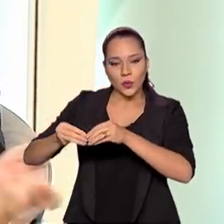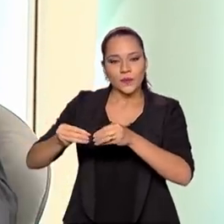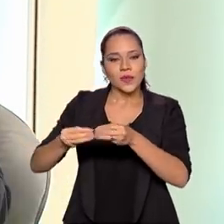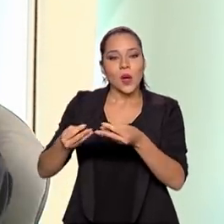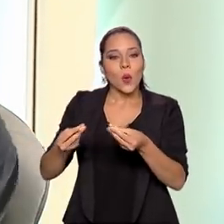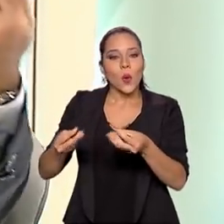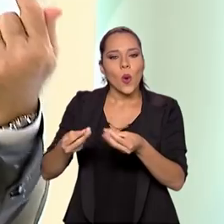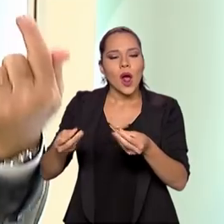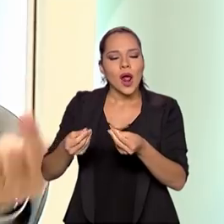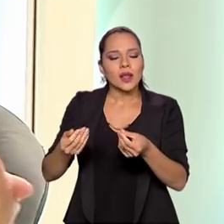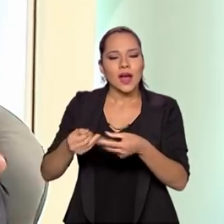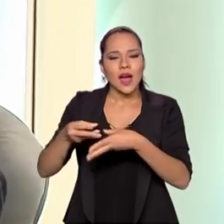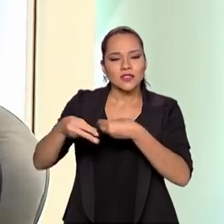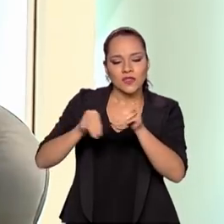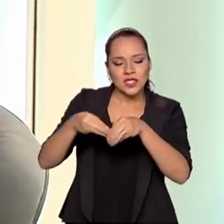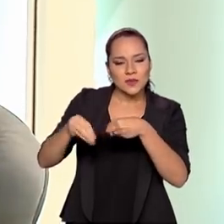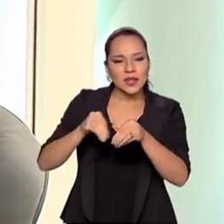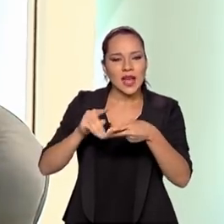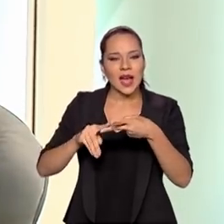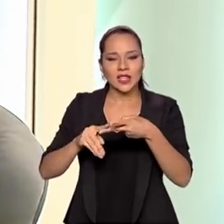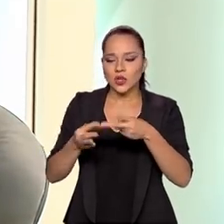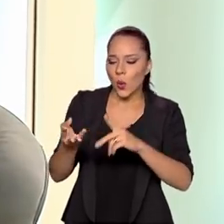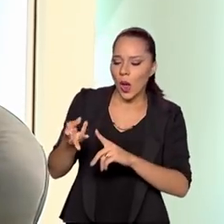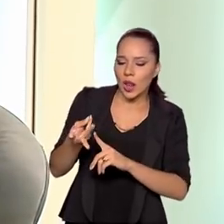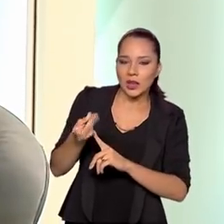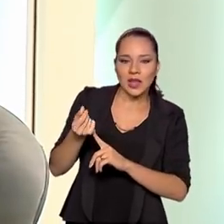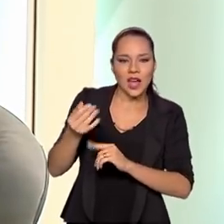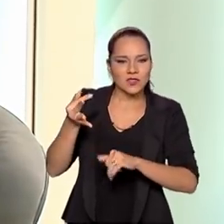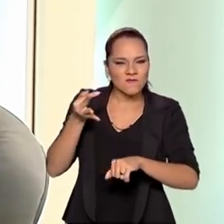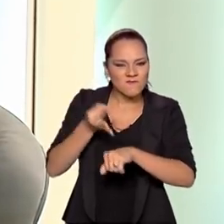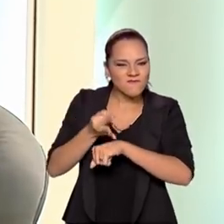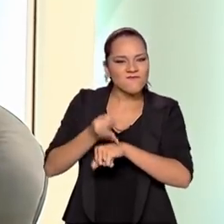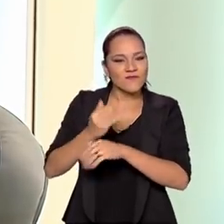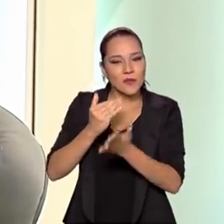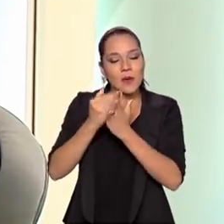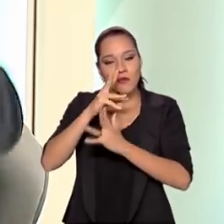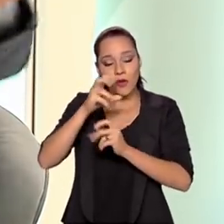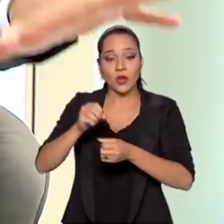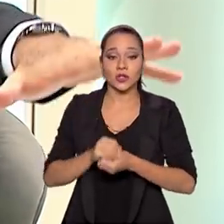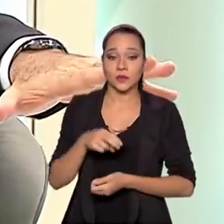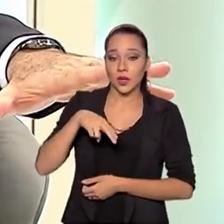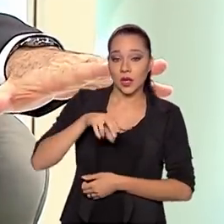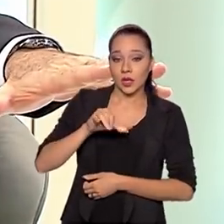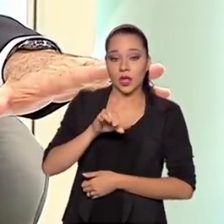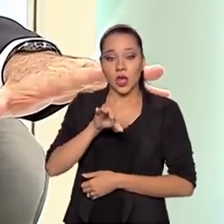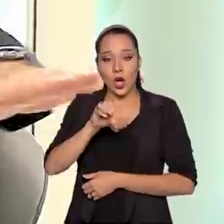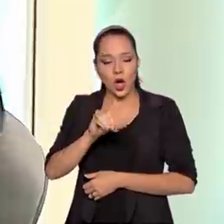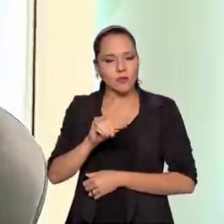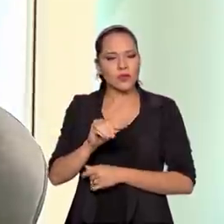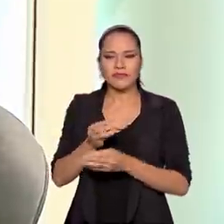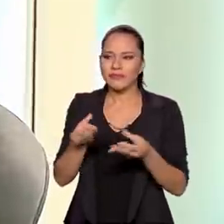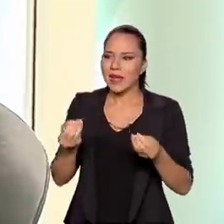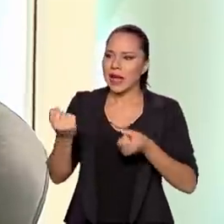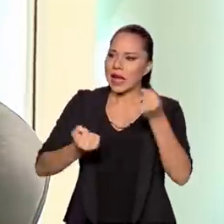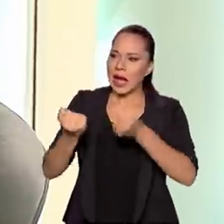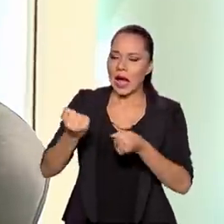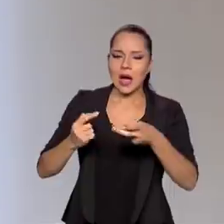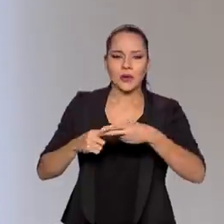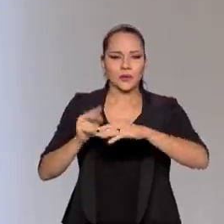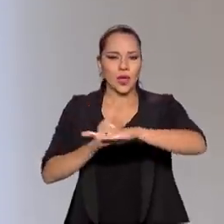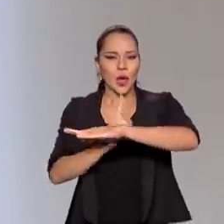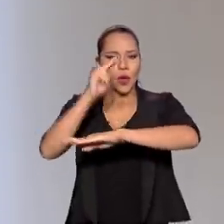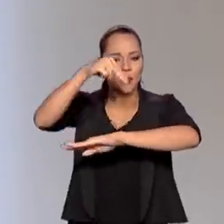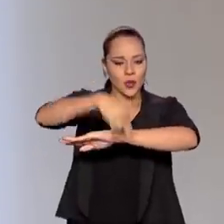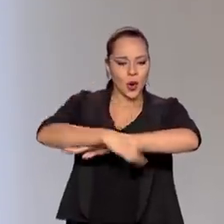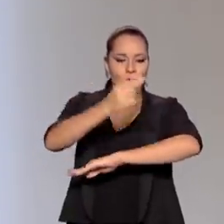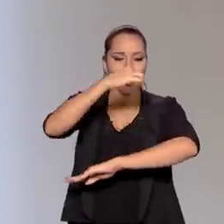aspectos de durabilidade, flexibilidade, resistência muito grande. O nióbio está por aí, nossos carros têm nióbio, a ponte JK aqui